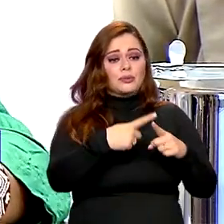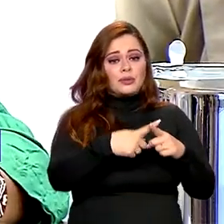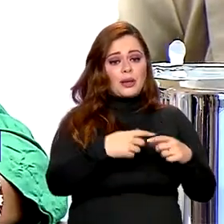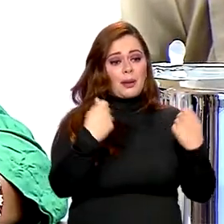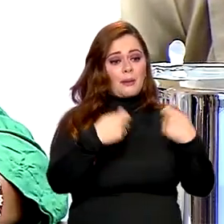diversidade.